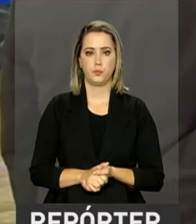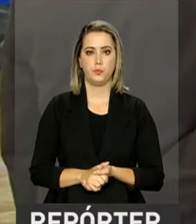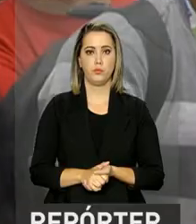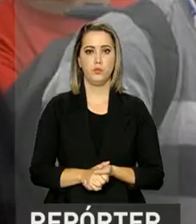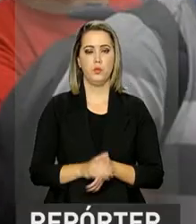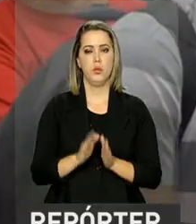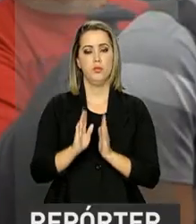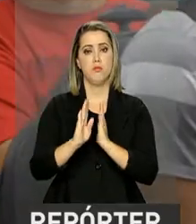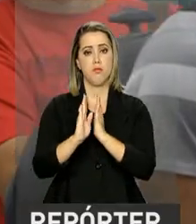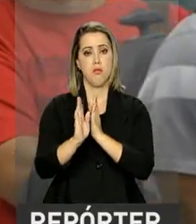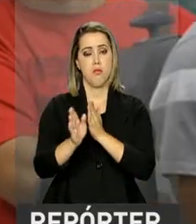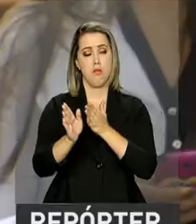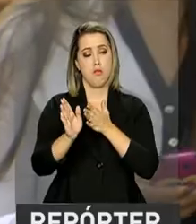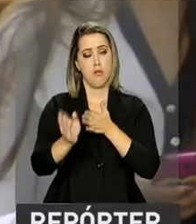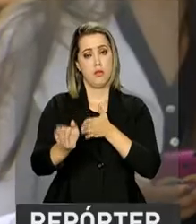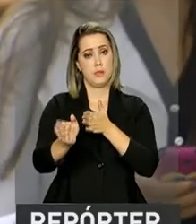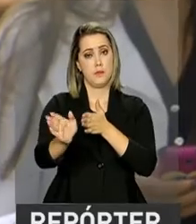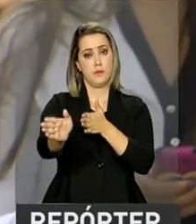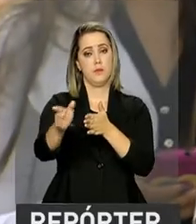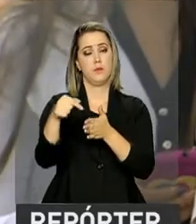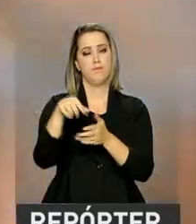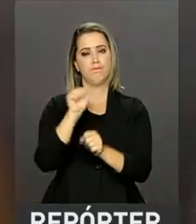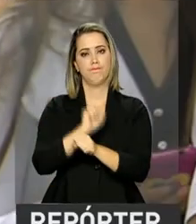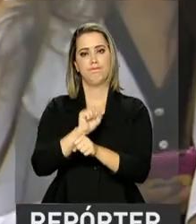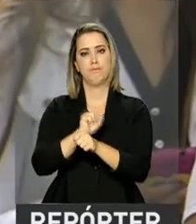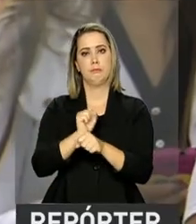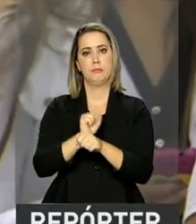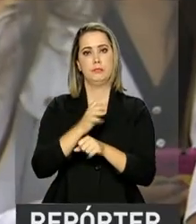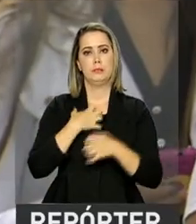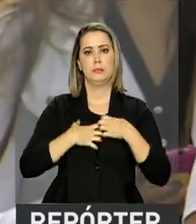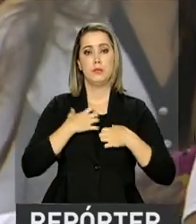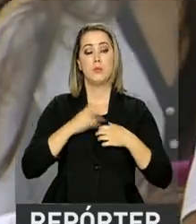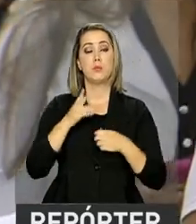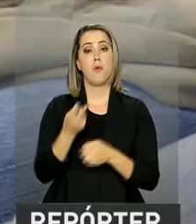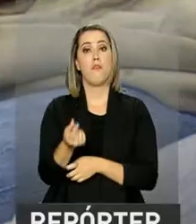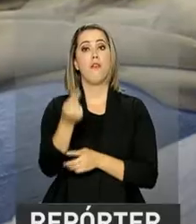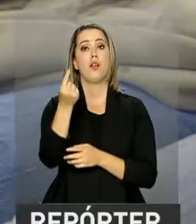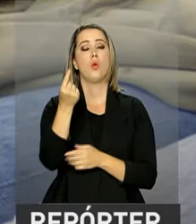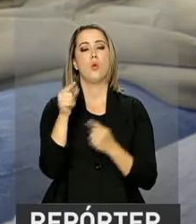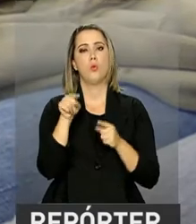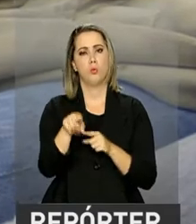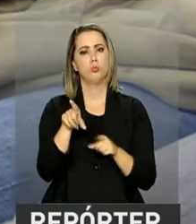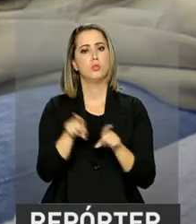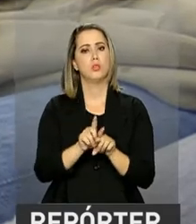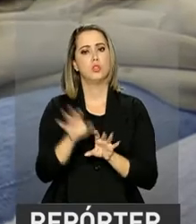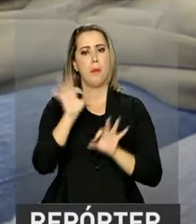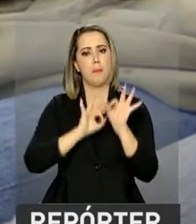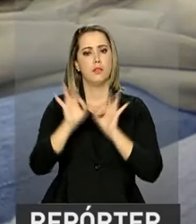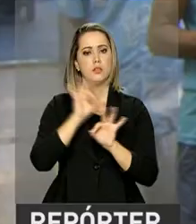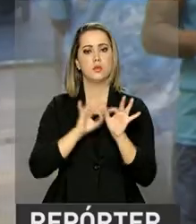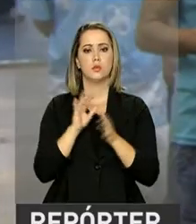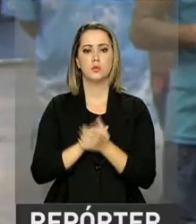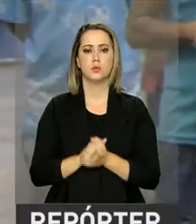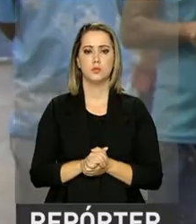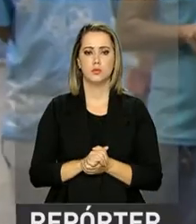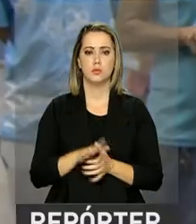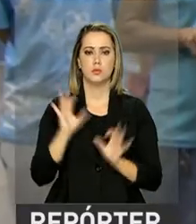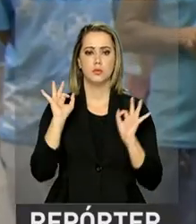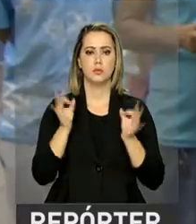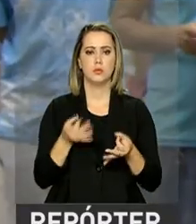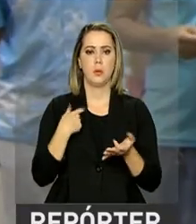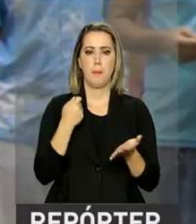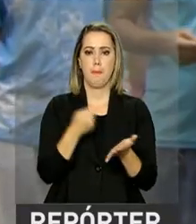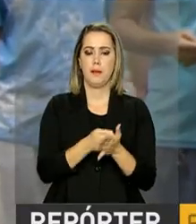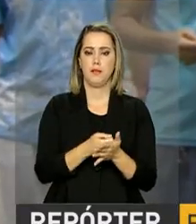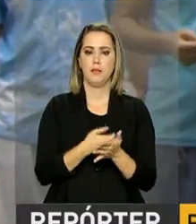Nas filas, os cariocas aguardavam ansiosamente para saber o valor do depósito e já faziam planos. Acertar a minha carteira e